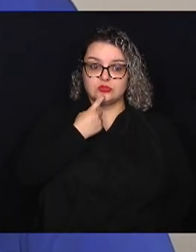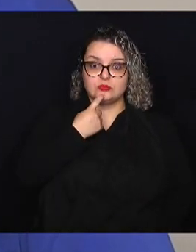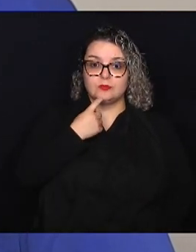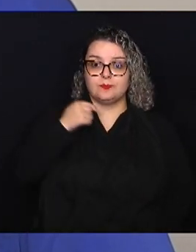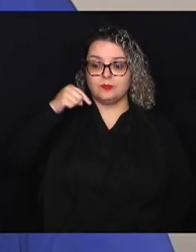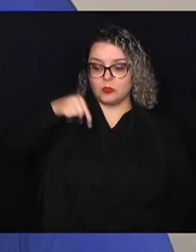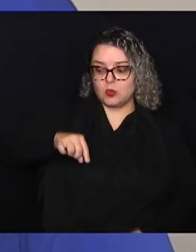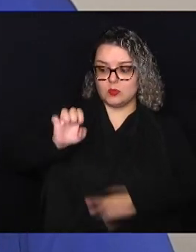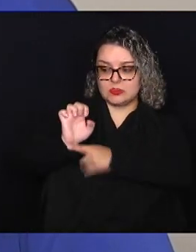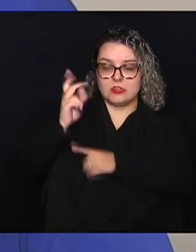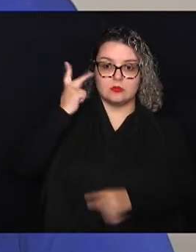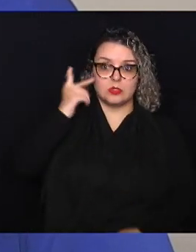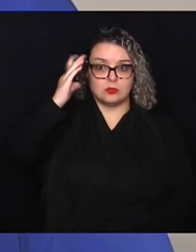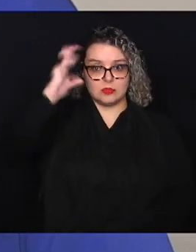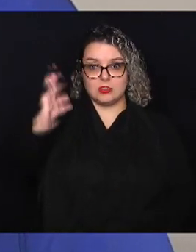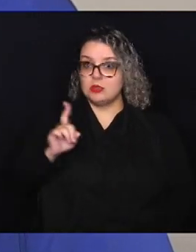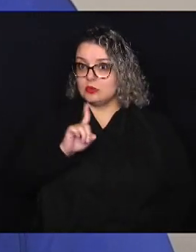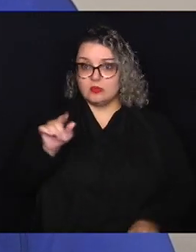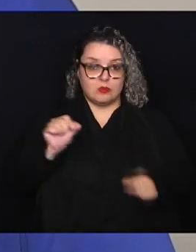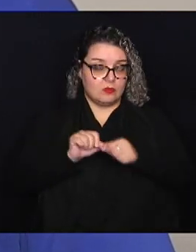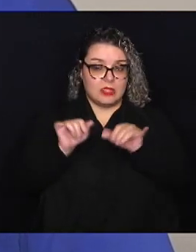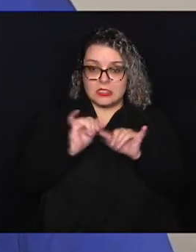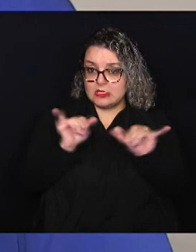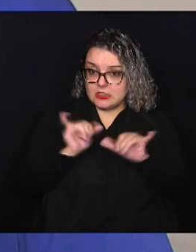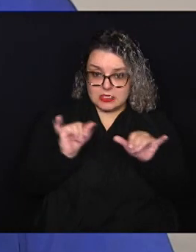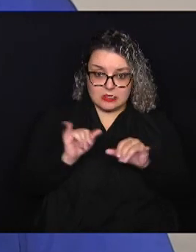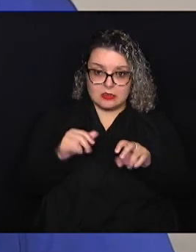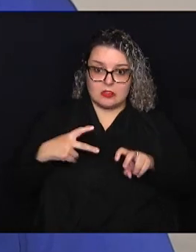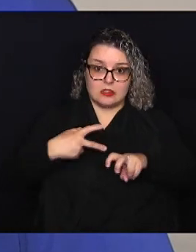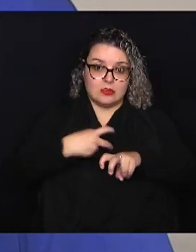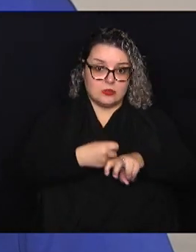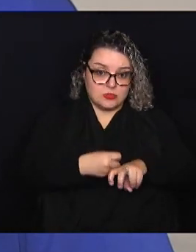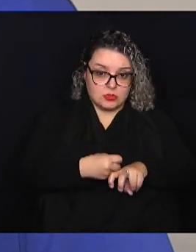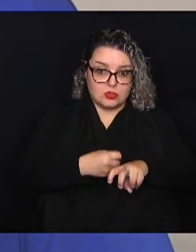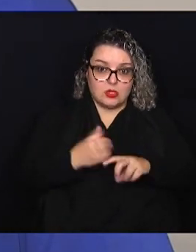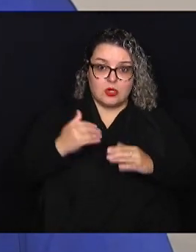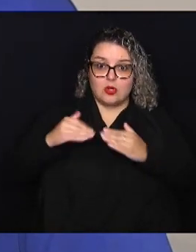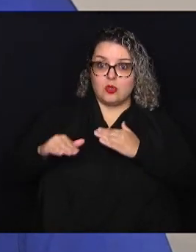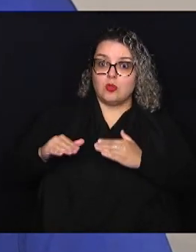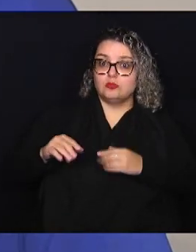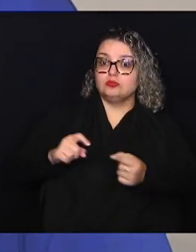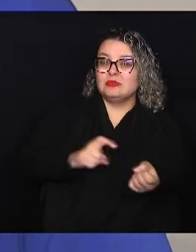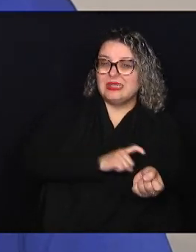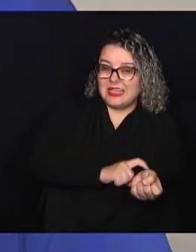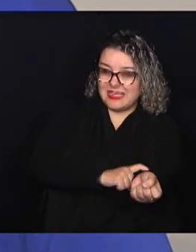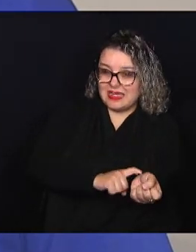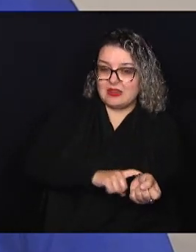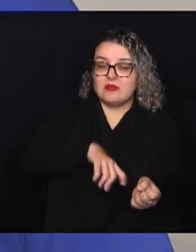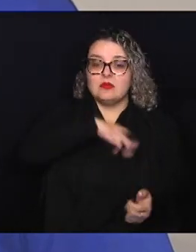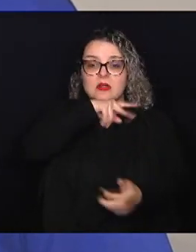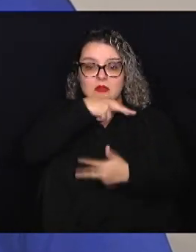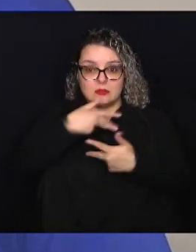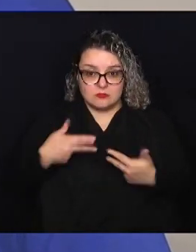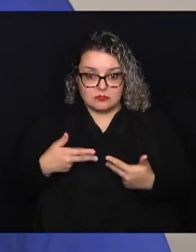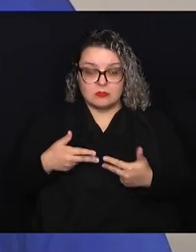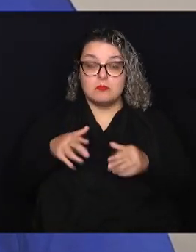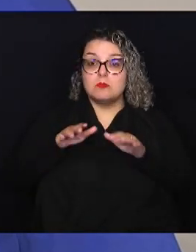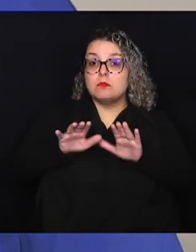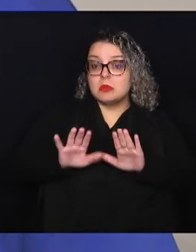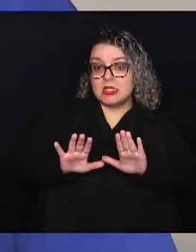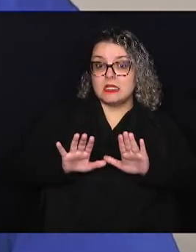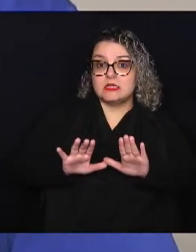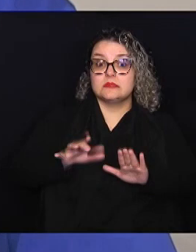Brasil não se faz mais campanhas de vacinação contra a raiva animal massivas, mas